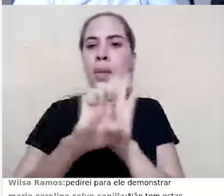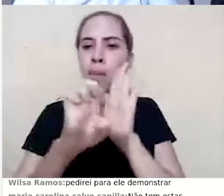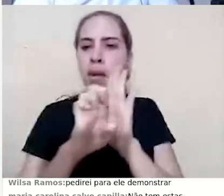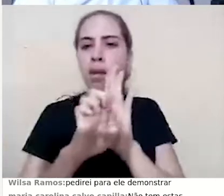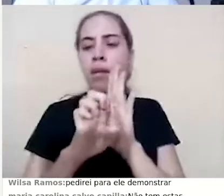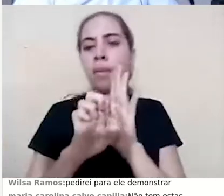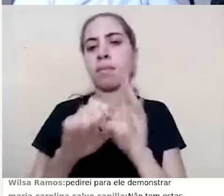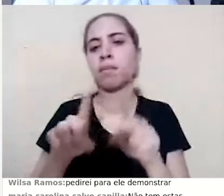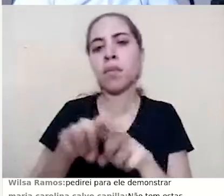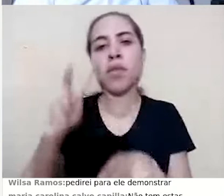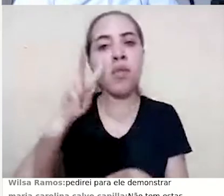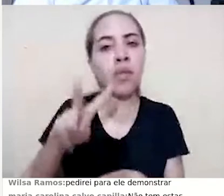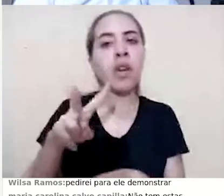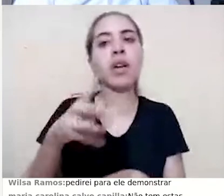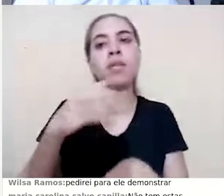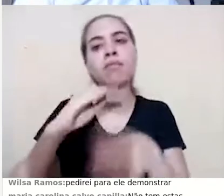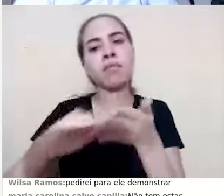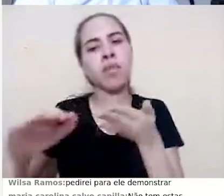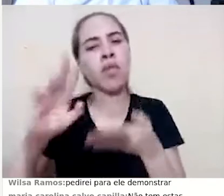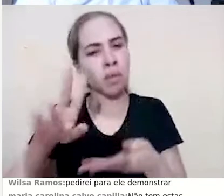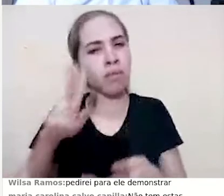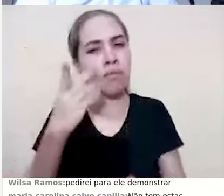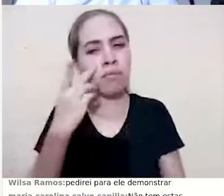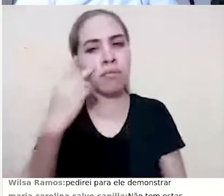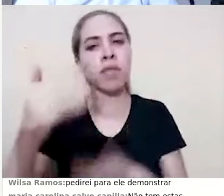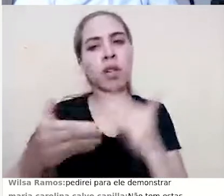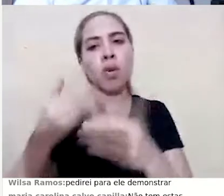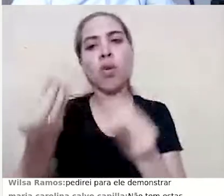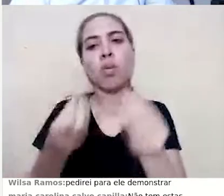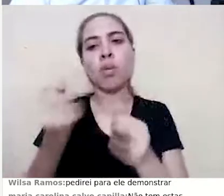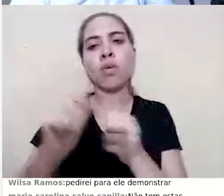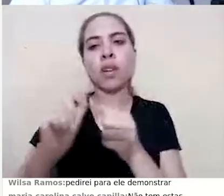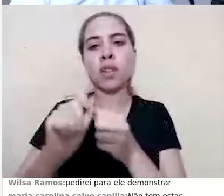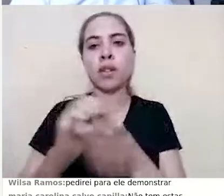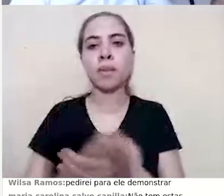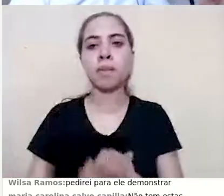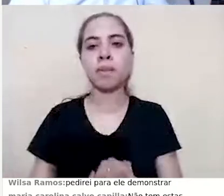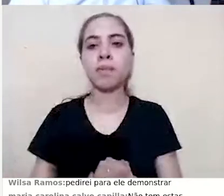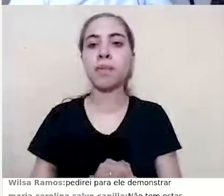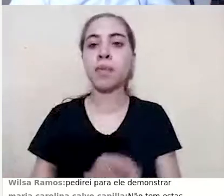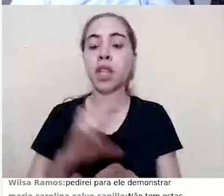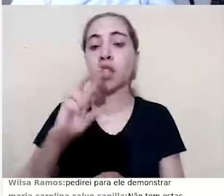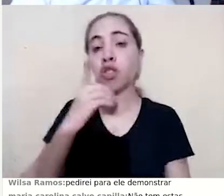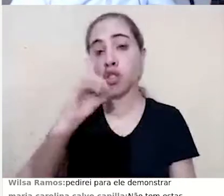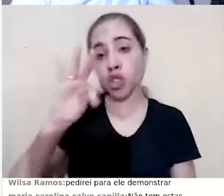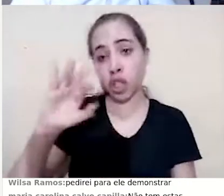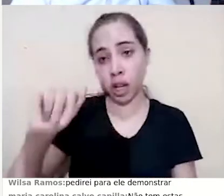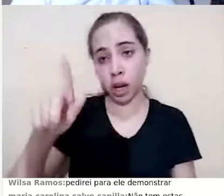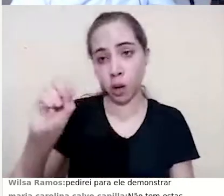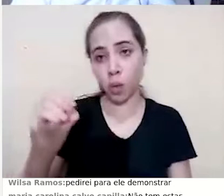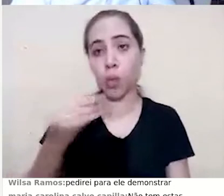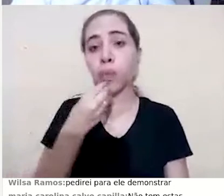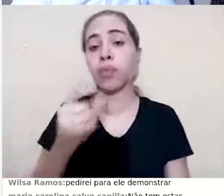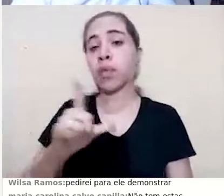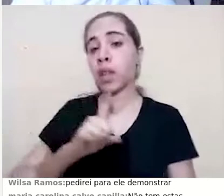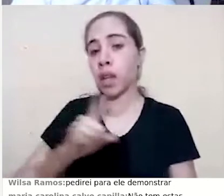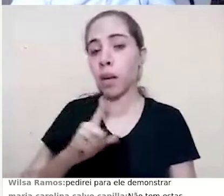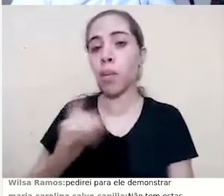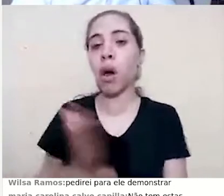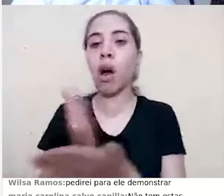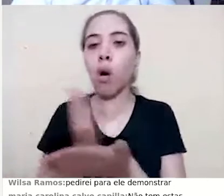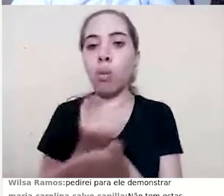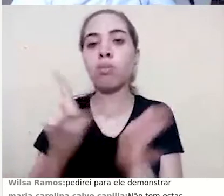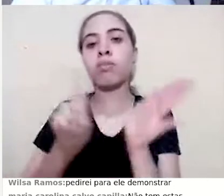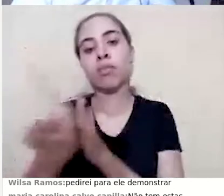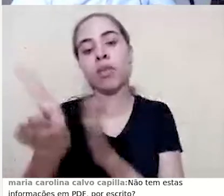ver daqui a pouquinho como fazer isso. Tiago. Oi? Tiago, temos algumas perguntas